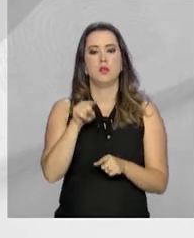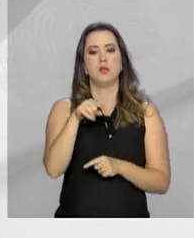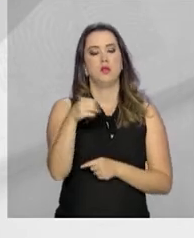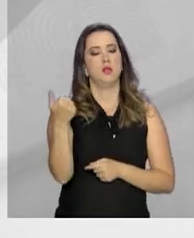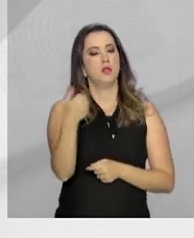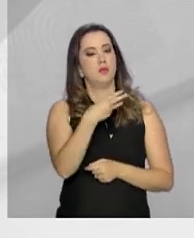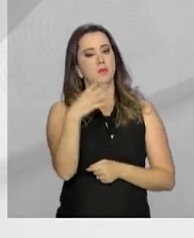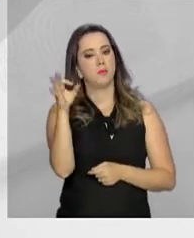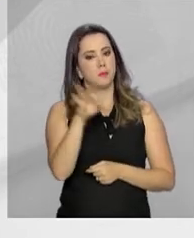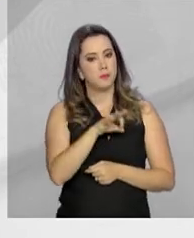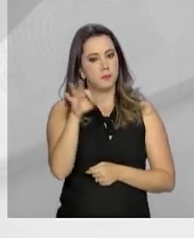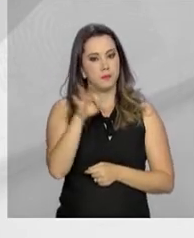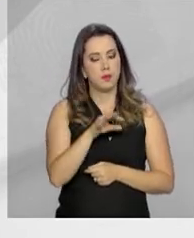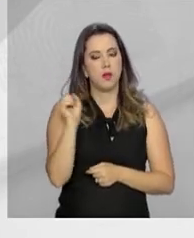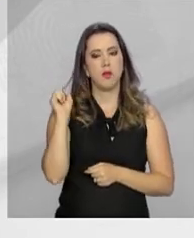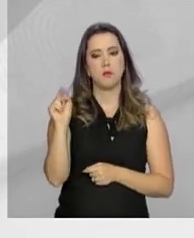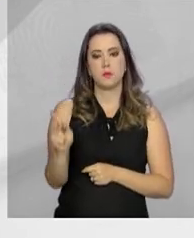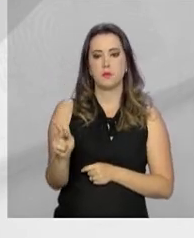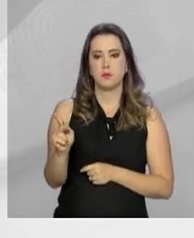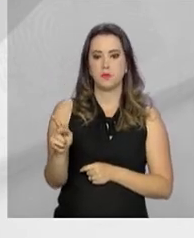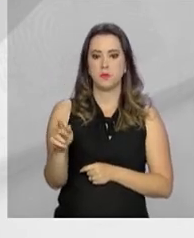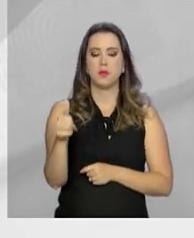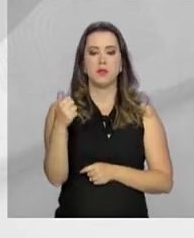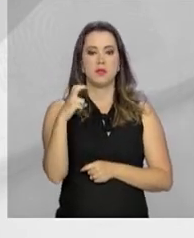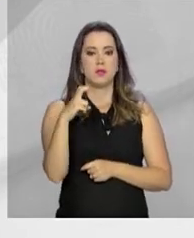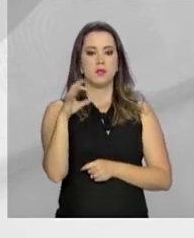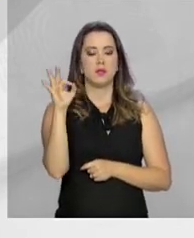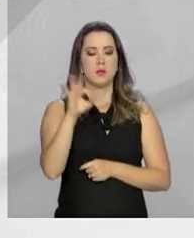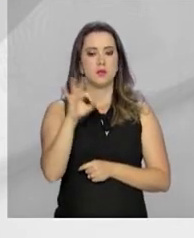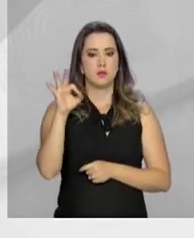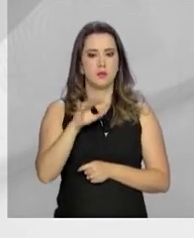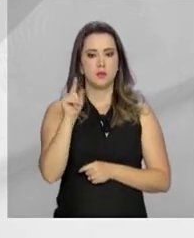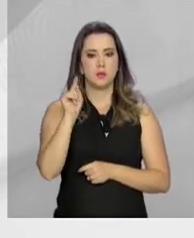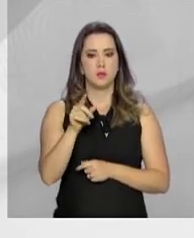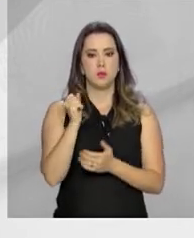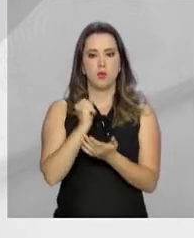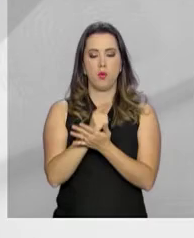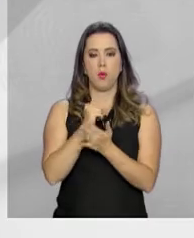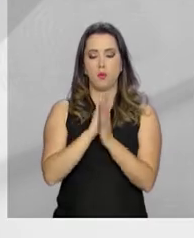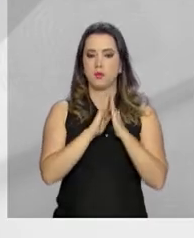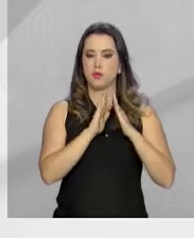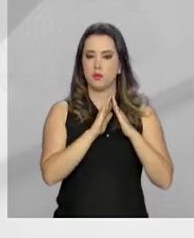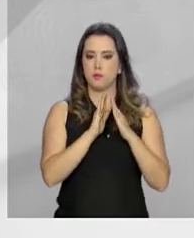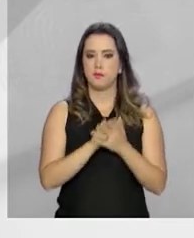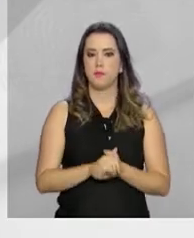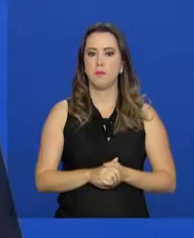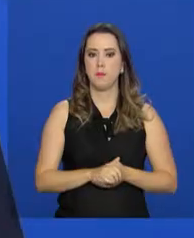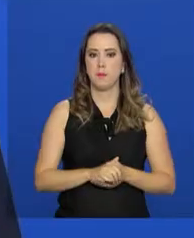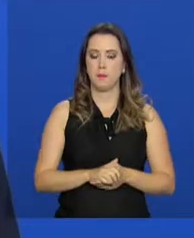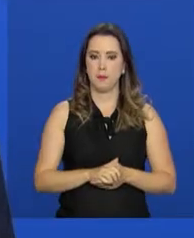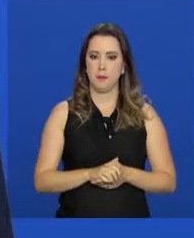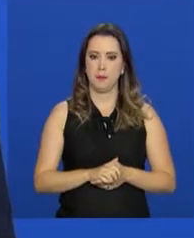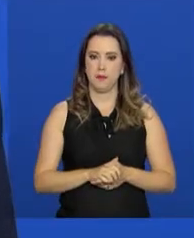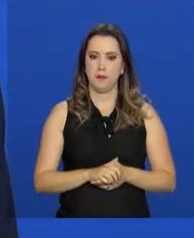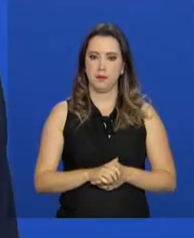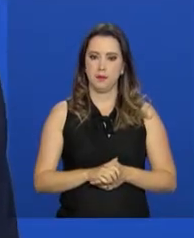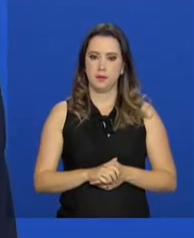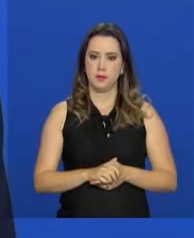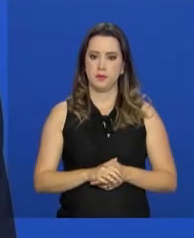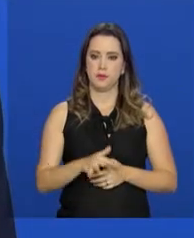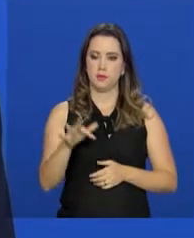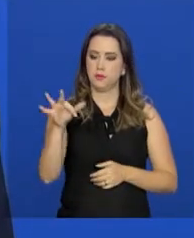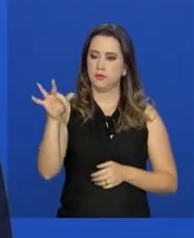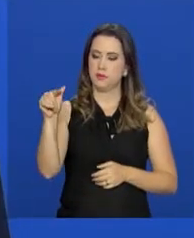13% por aposentadoria e 15% para a compra da casa própria. O FGTS